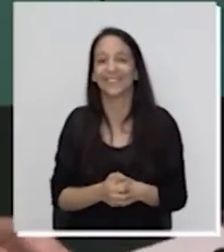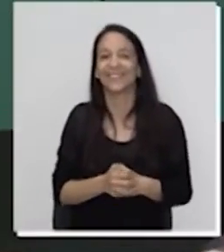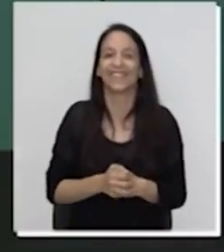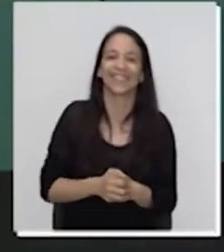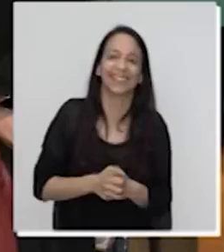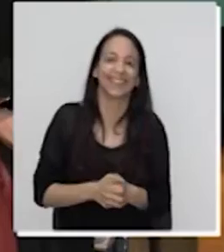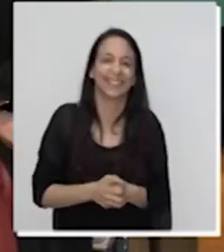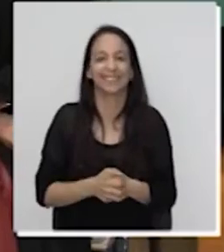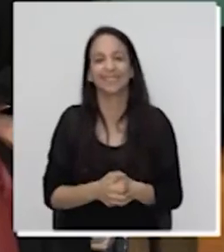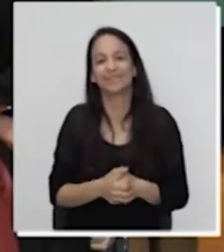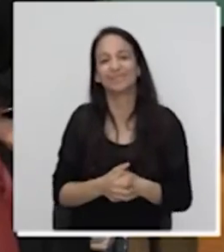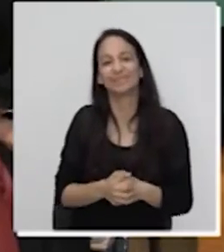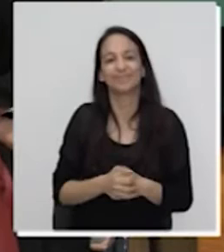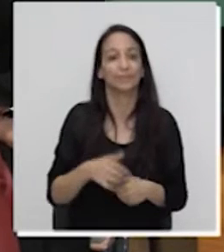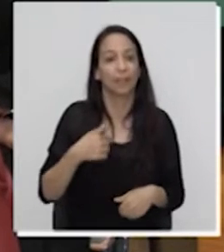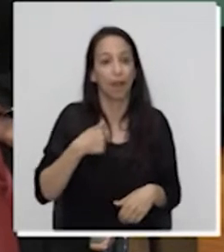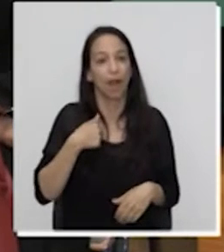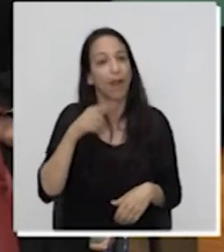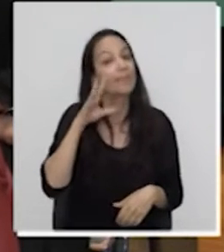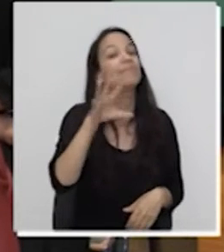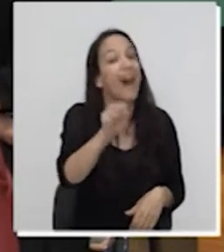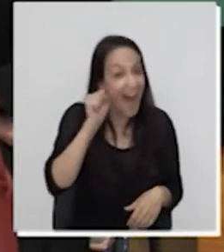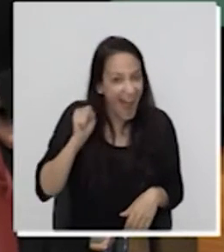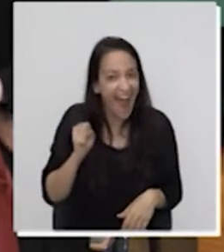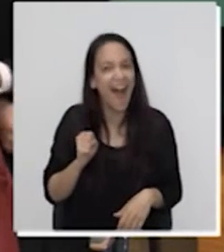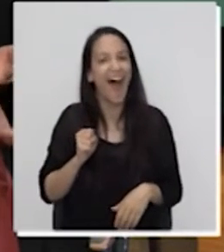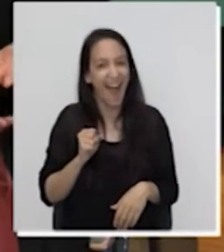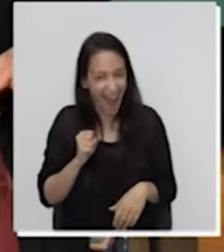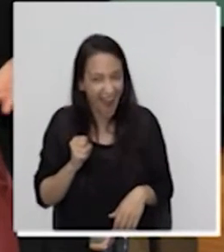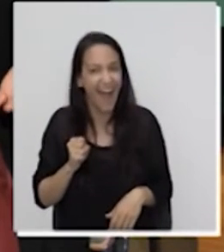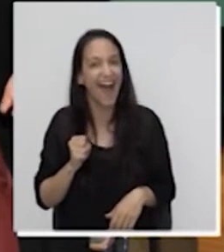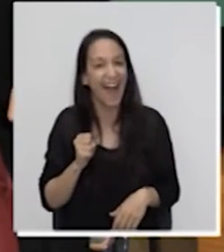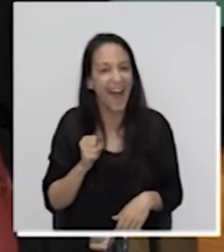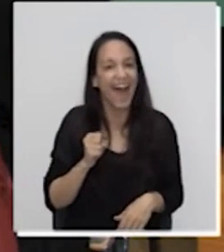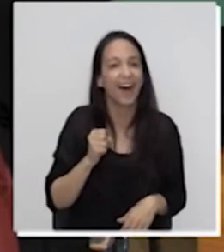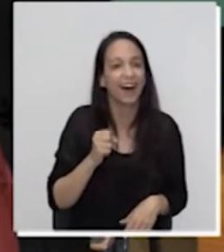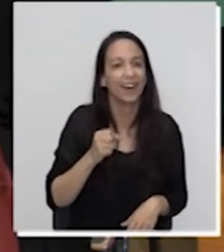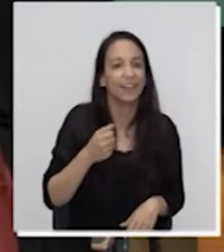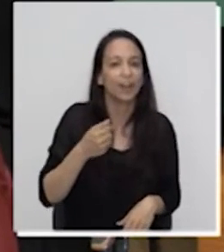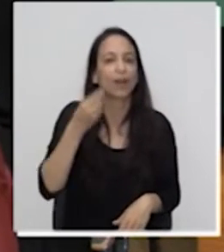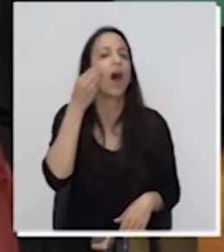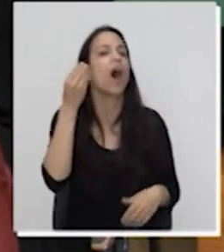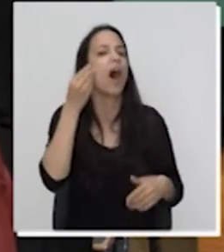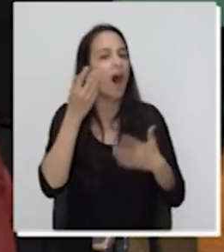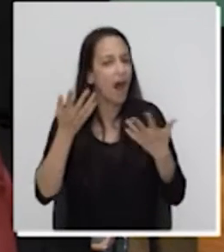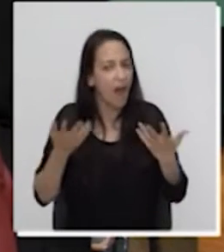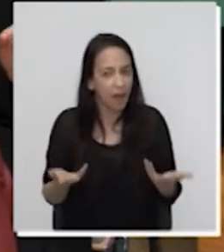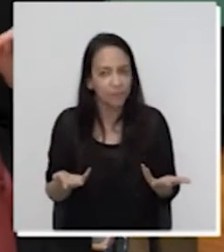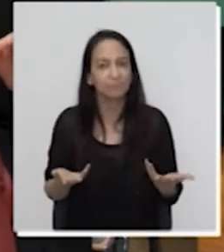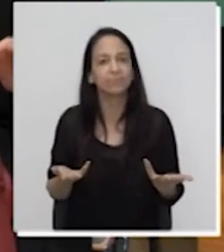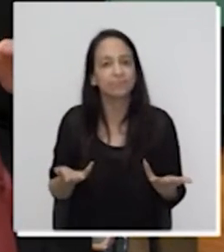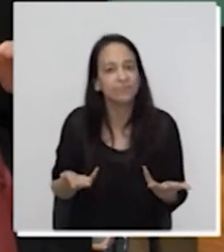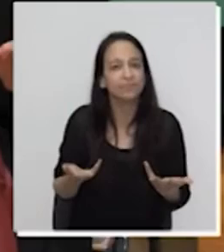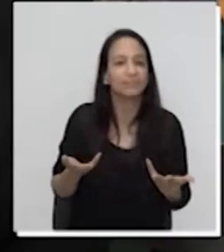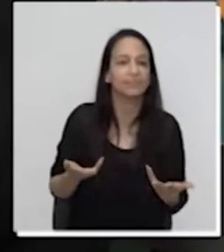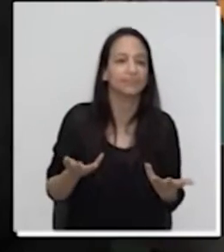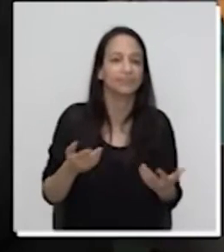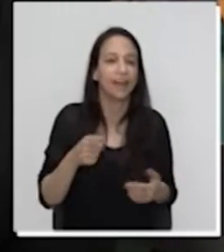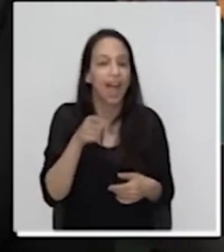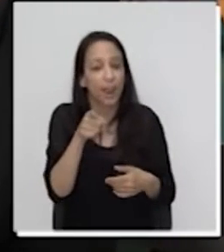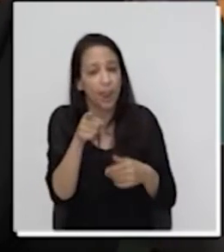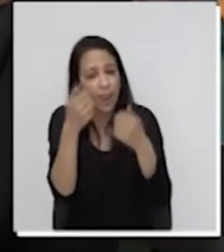Mas fui eu que o encontrei e nem sei como o vi. Estava todo